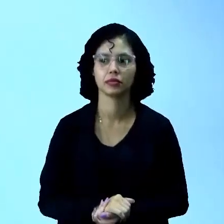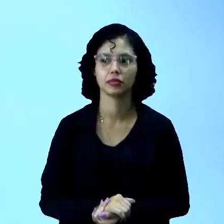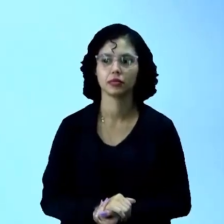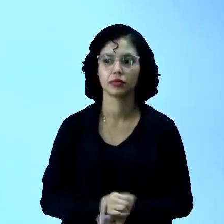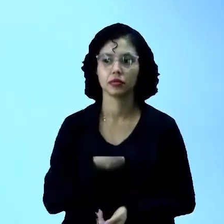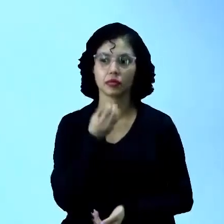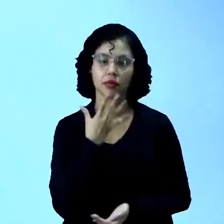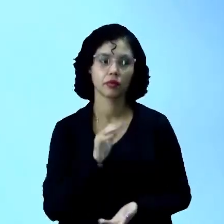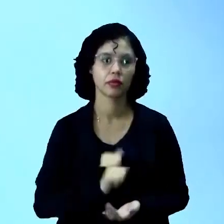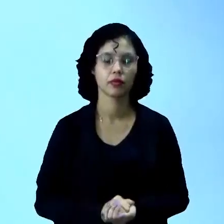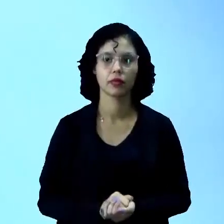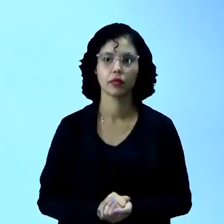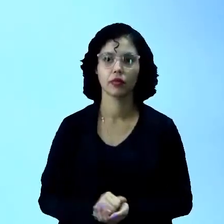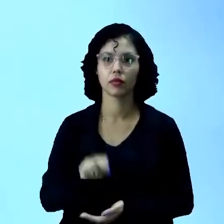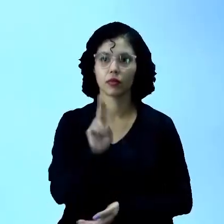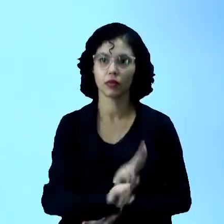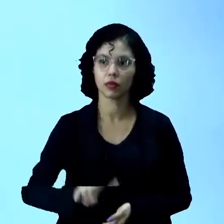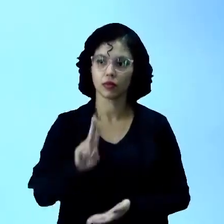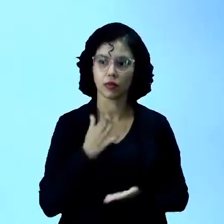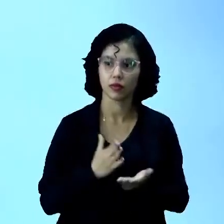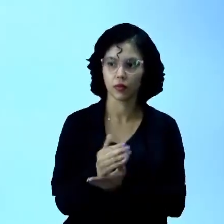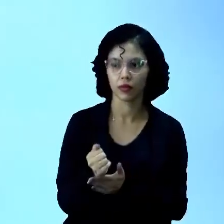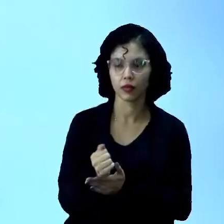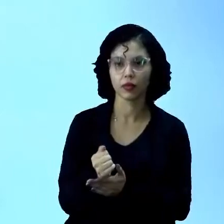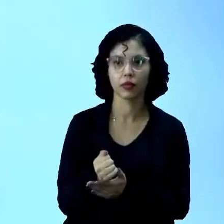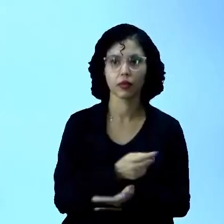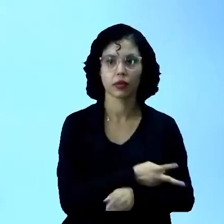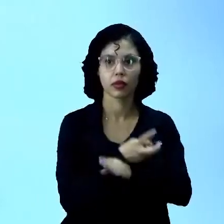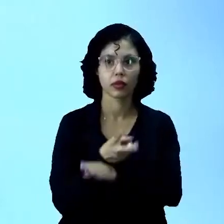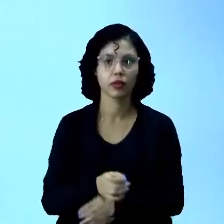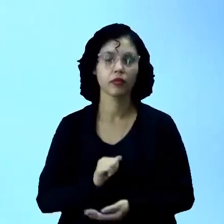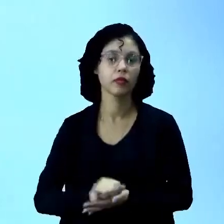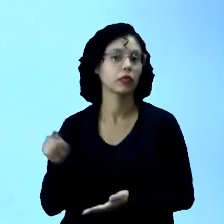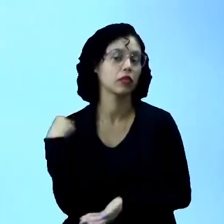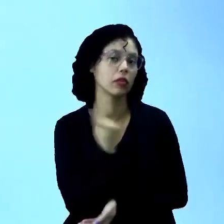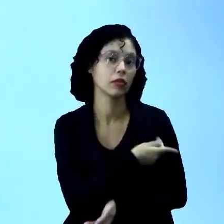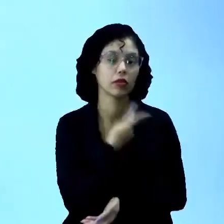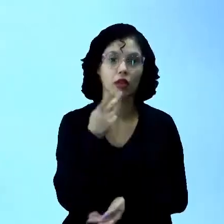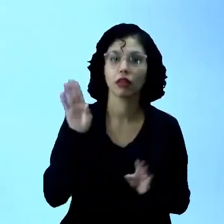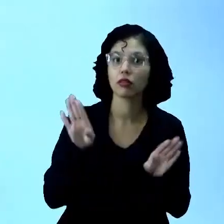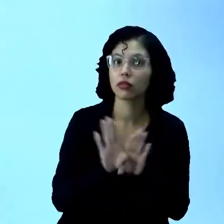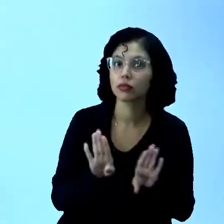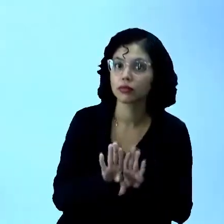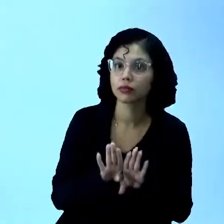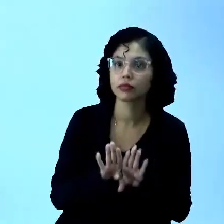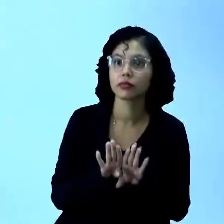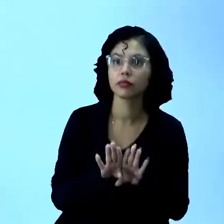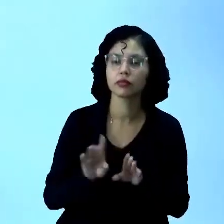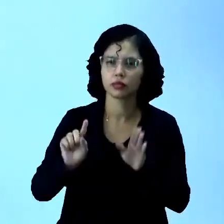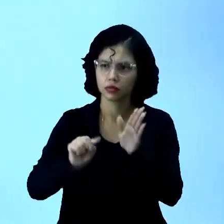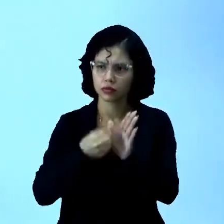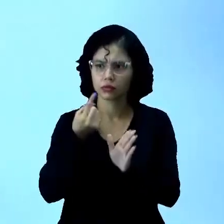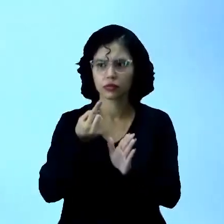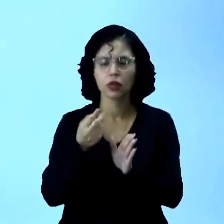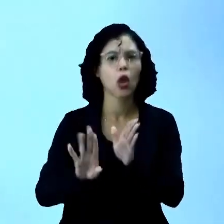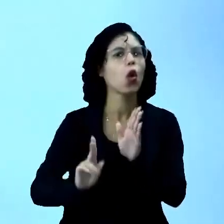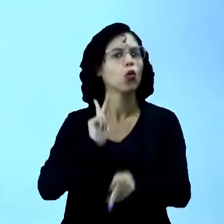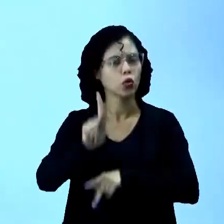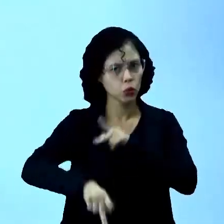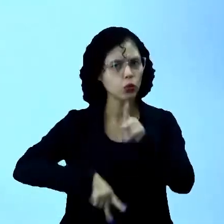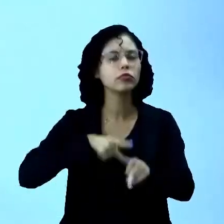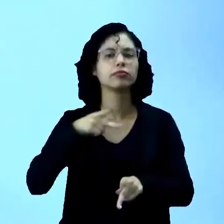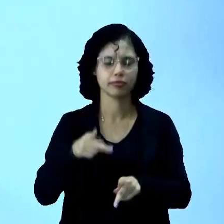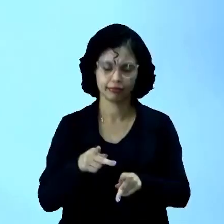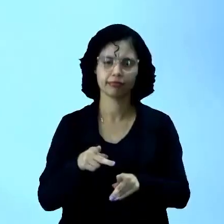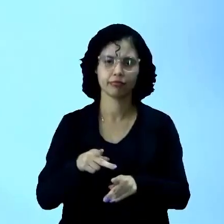Bom, para falar sobre o uso, posse e exploração da terra, nós vamos falar também primeiro sobre os povos originários